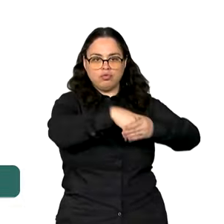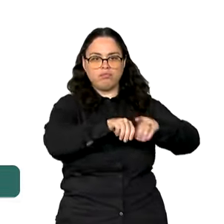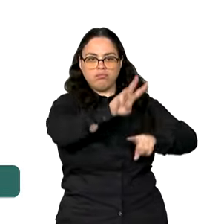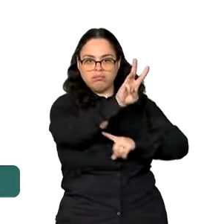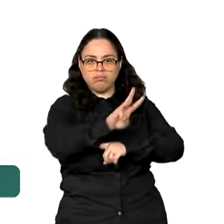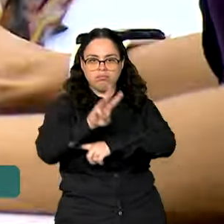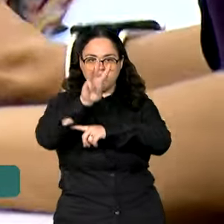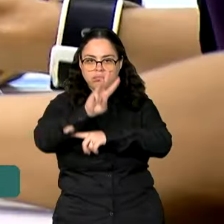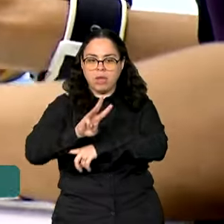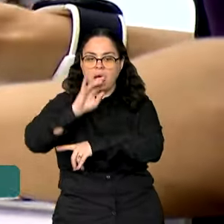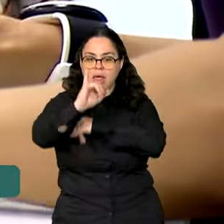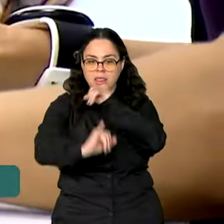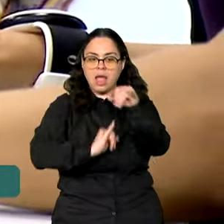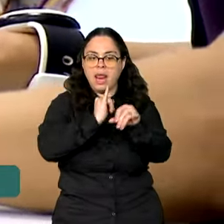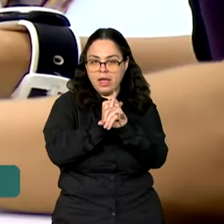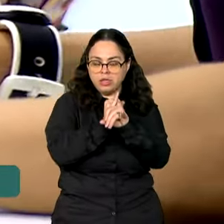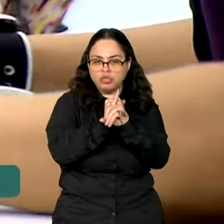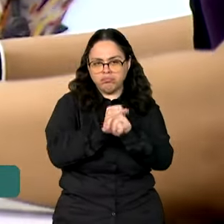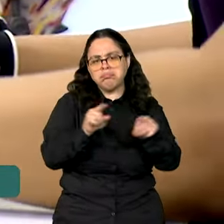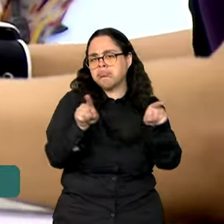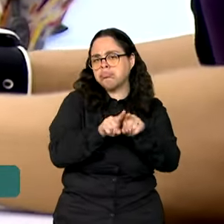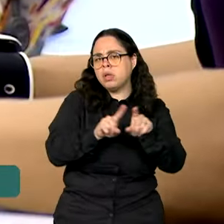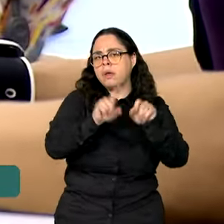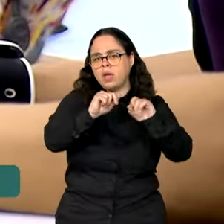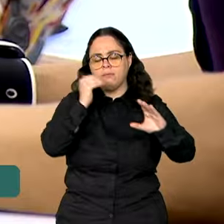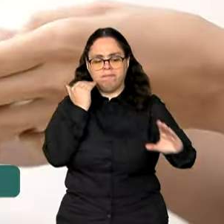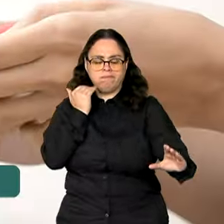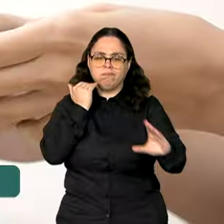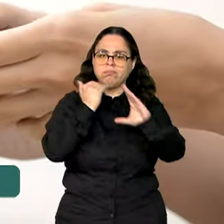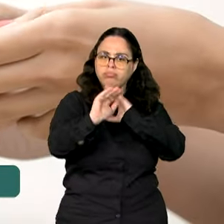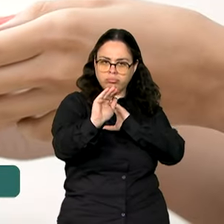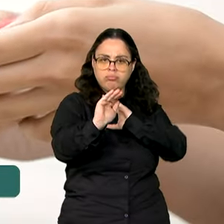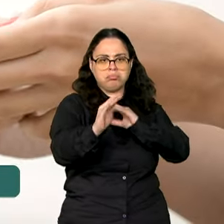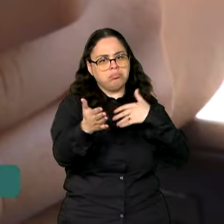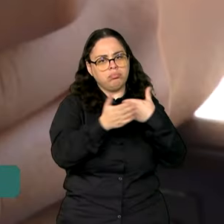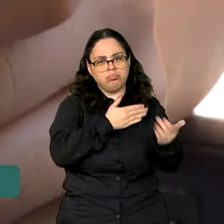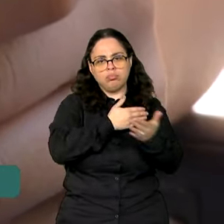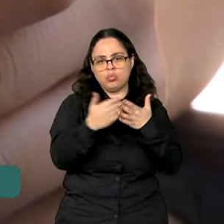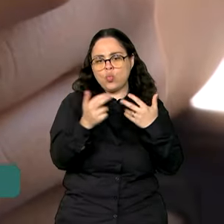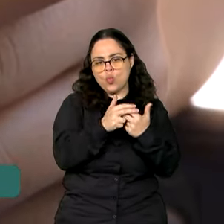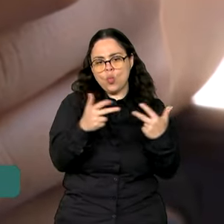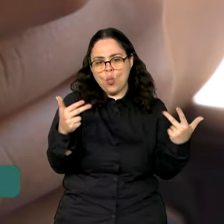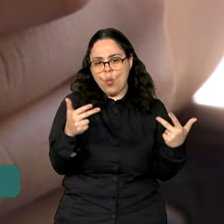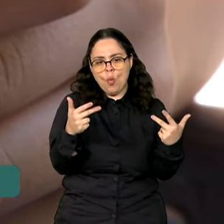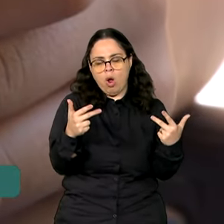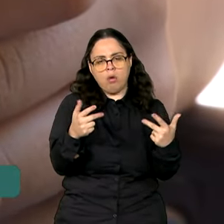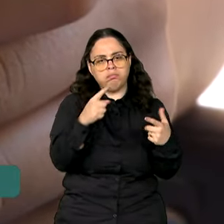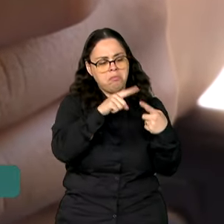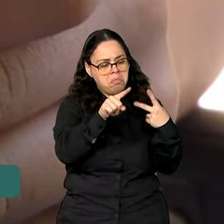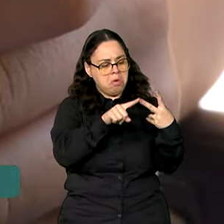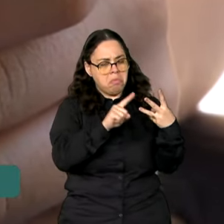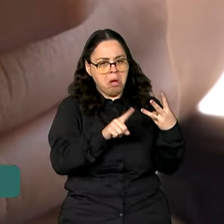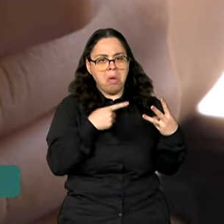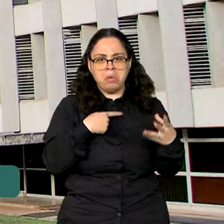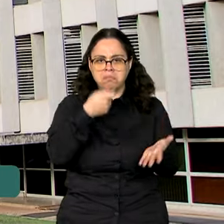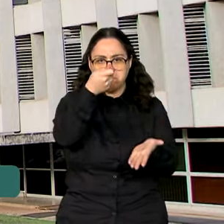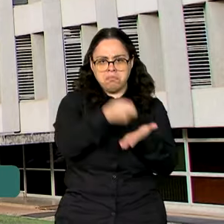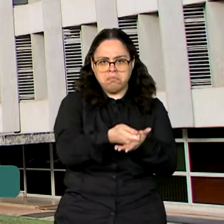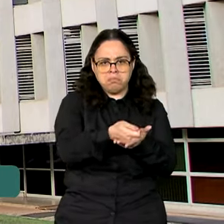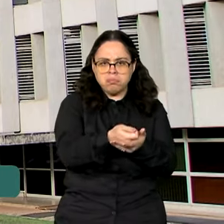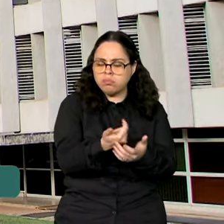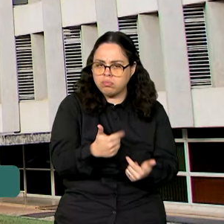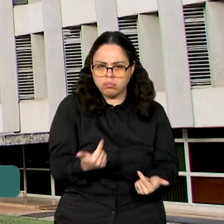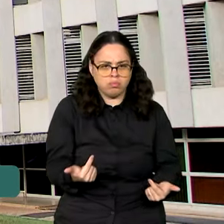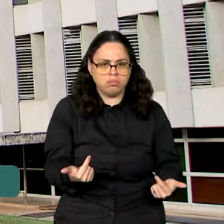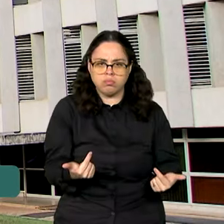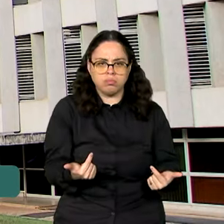Federal na internet. Você pode também enviar um e-mail. Em qualquer um desses casos, não há cobrança. A